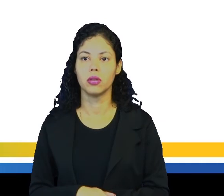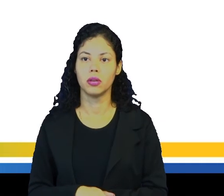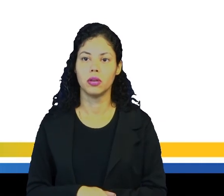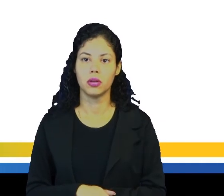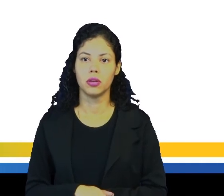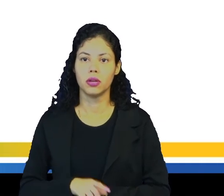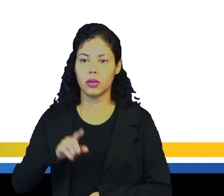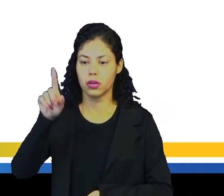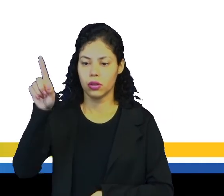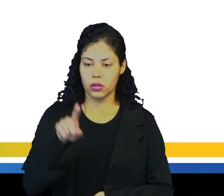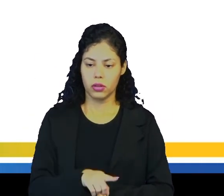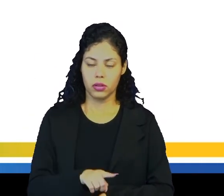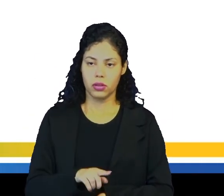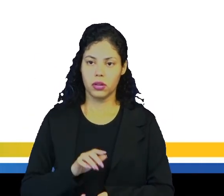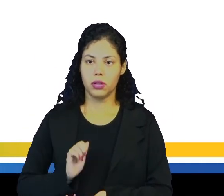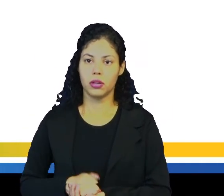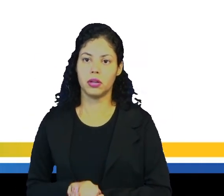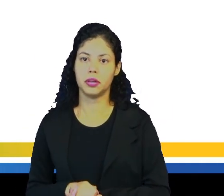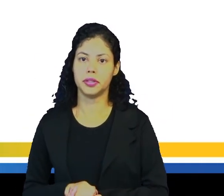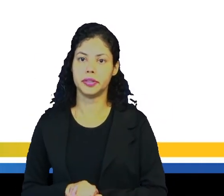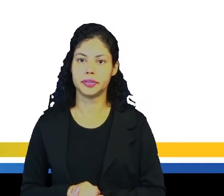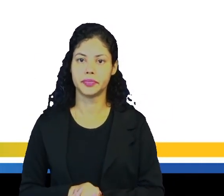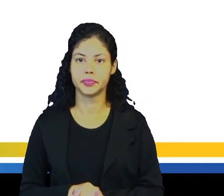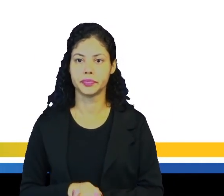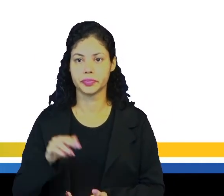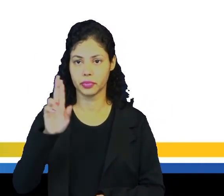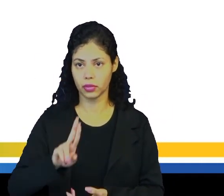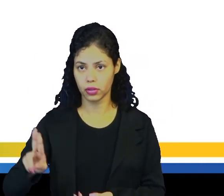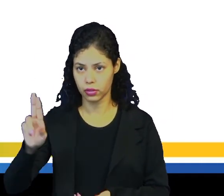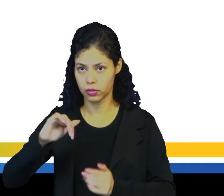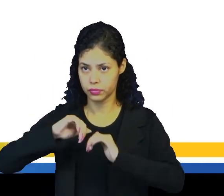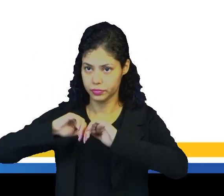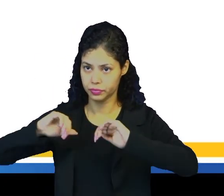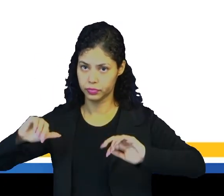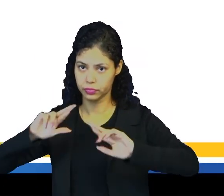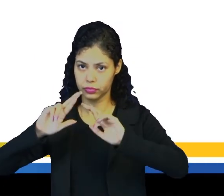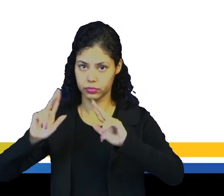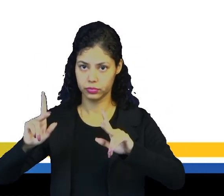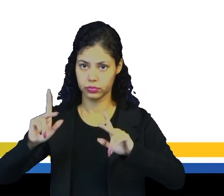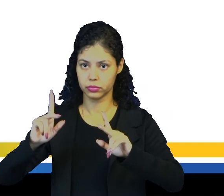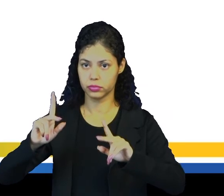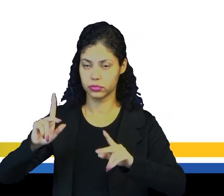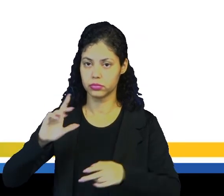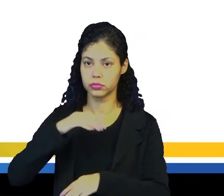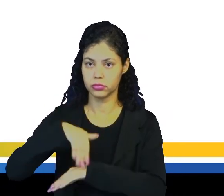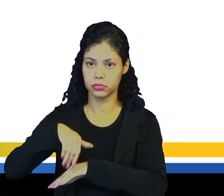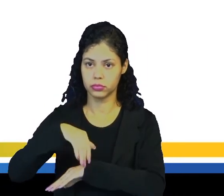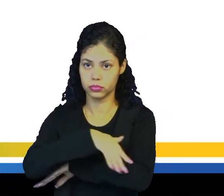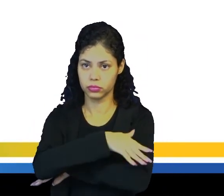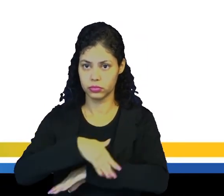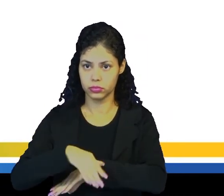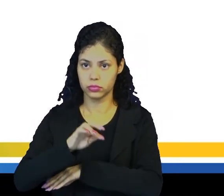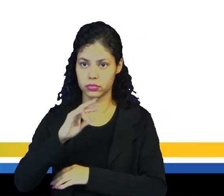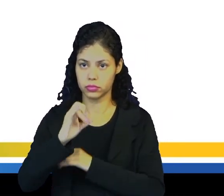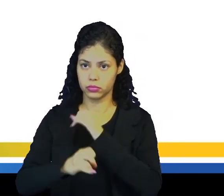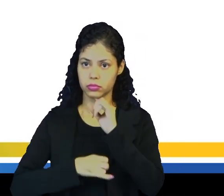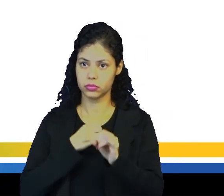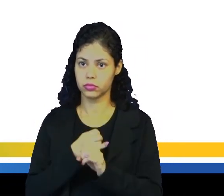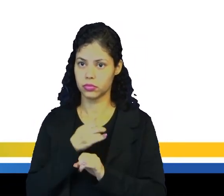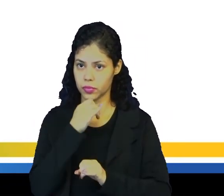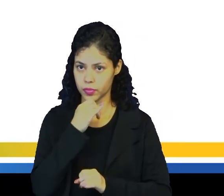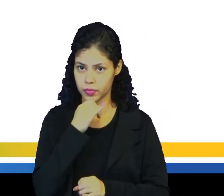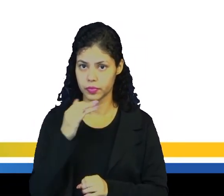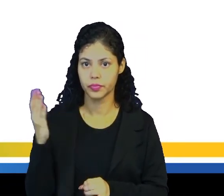A barra inclinada, ou slash, é usada para separar diferentes componentes de um endereço da internet.